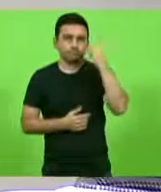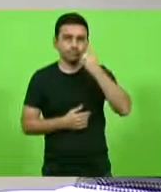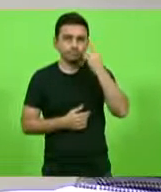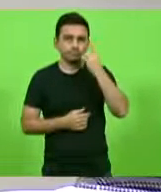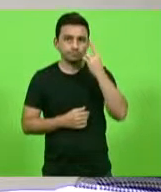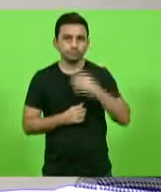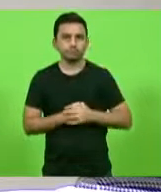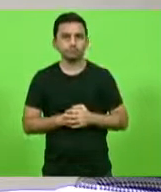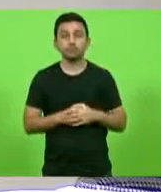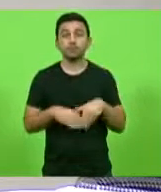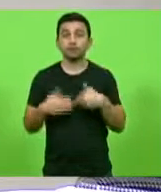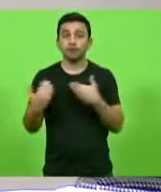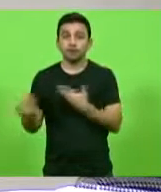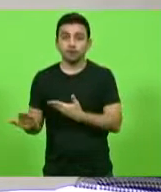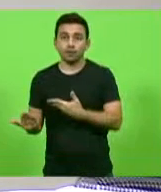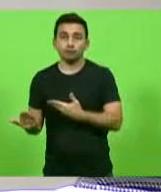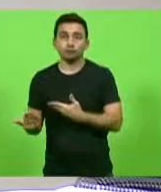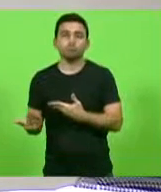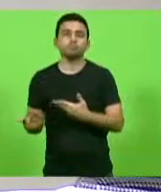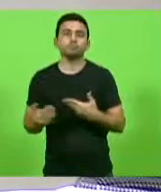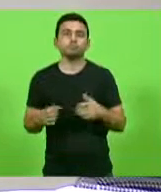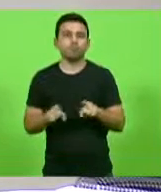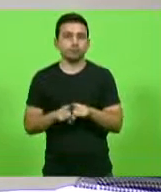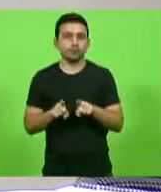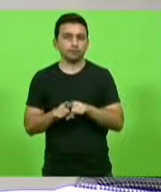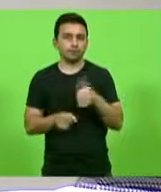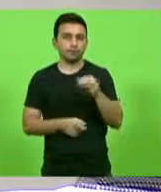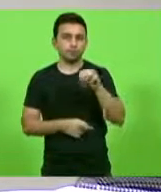deputado Maurício Cudillac por 10 minutos, deputado.